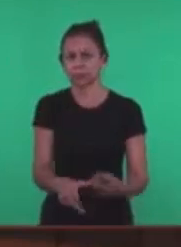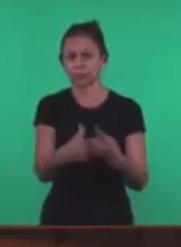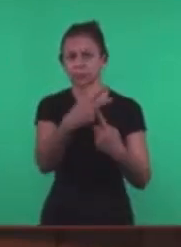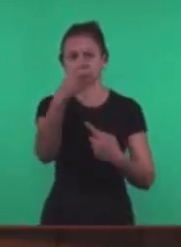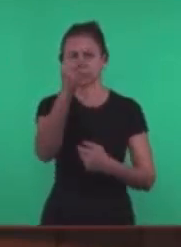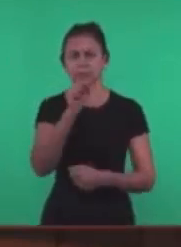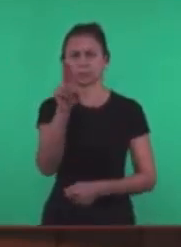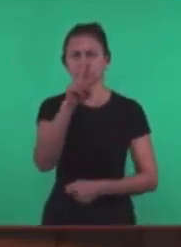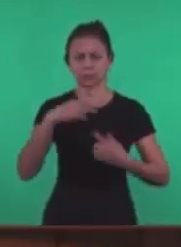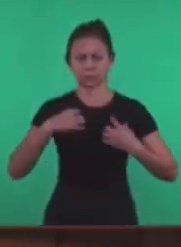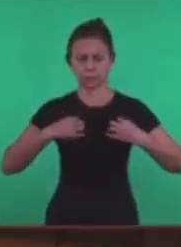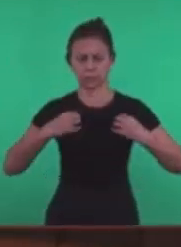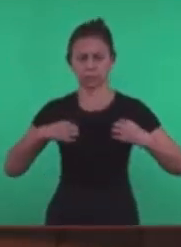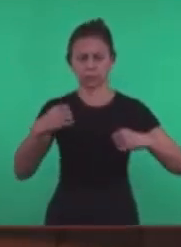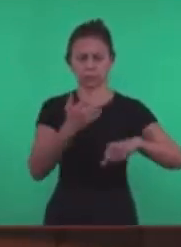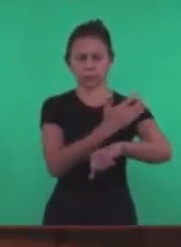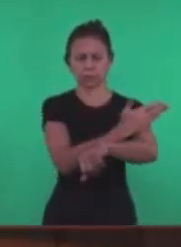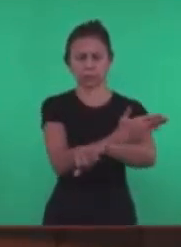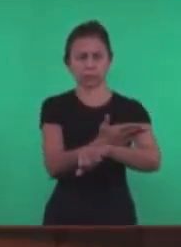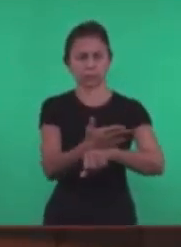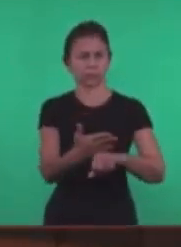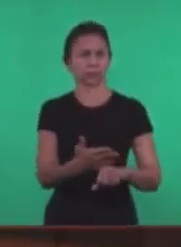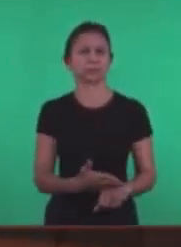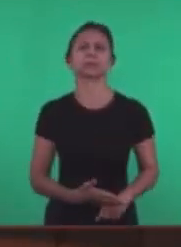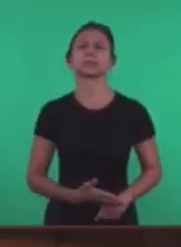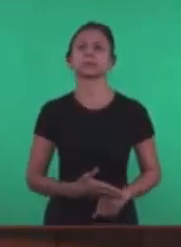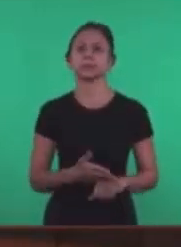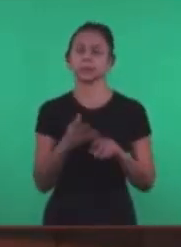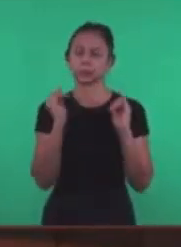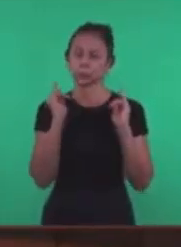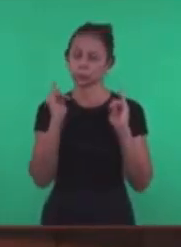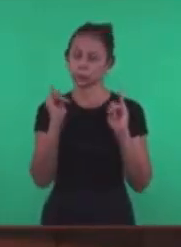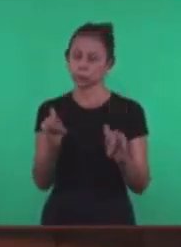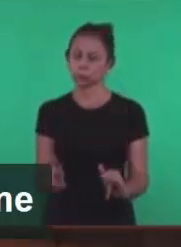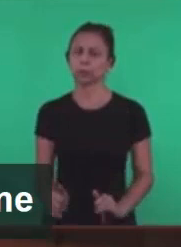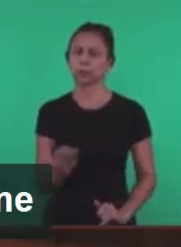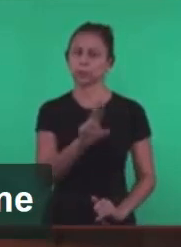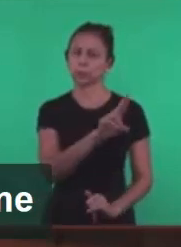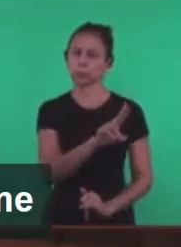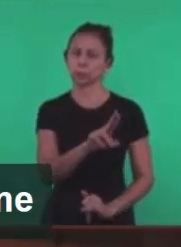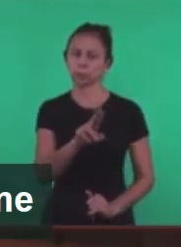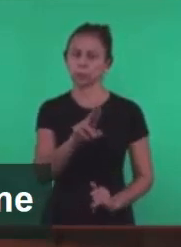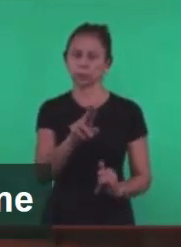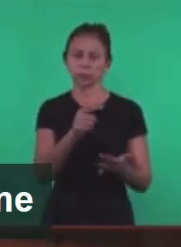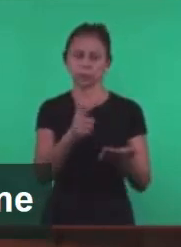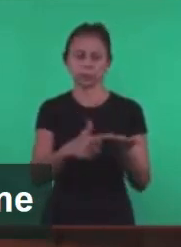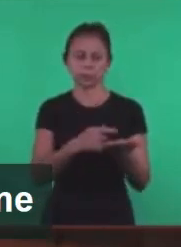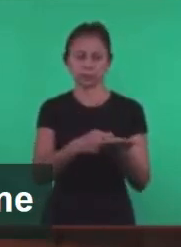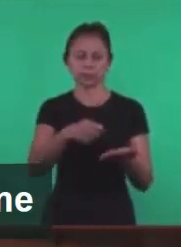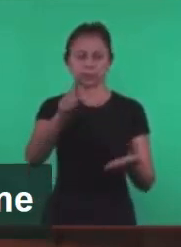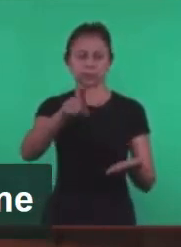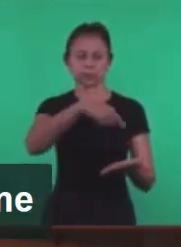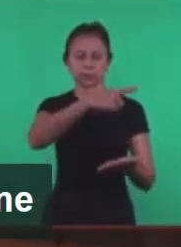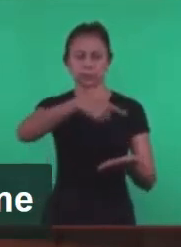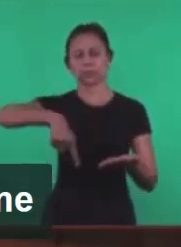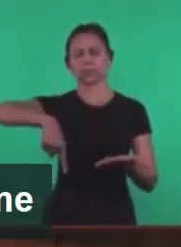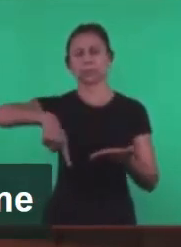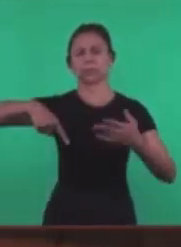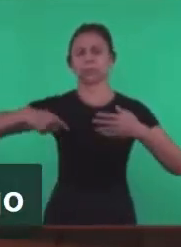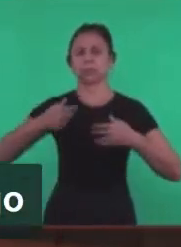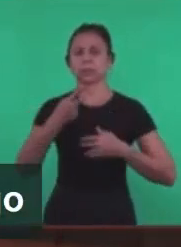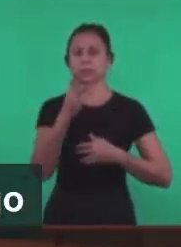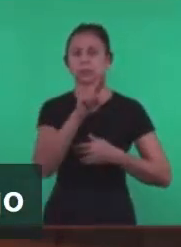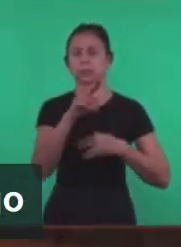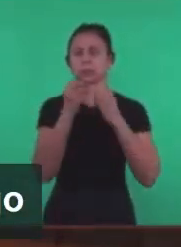vestes brancas E de maneira nenhuma Riscarei O seu nome Do livro da vida E confessarei O seu